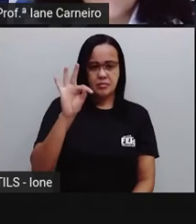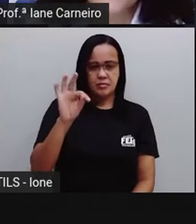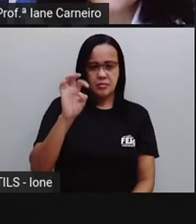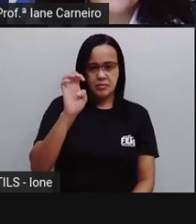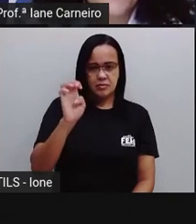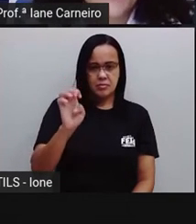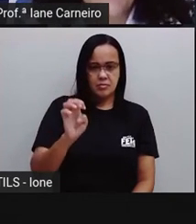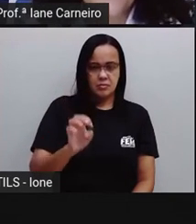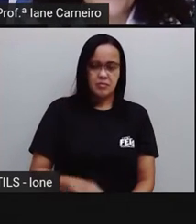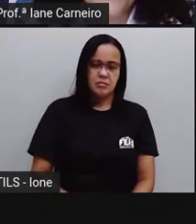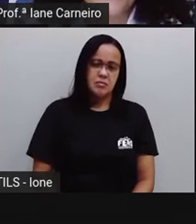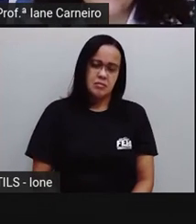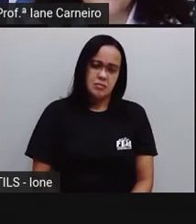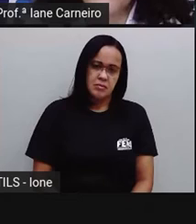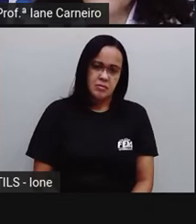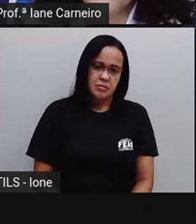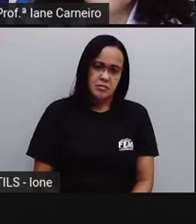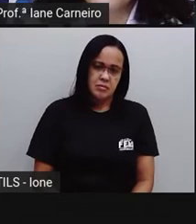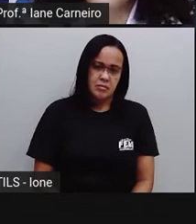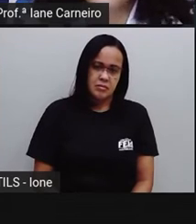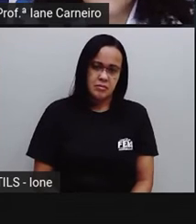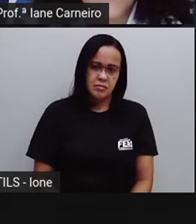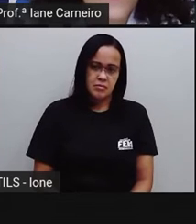Tá certo? Vamos ler com a pró? Ó.